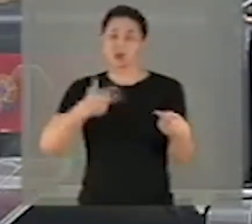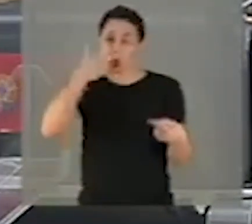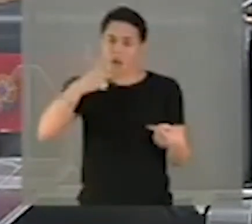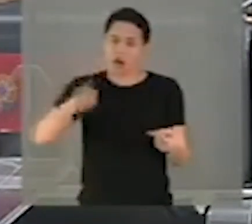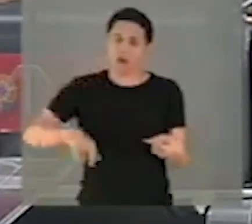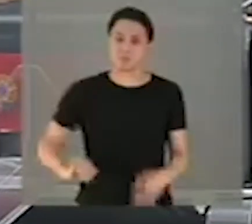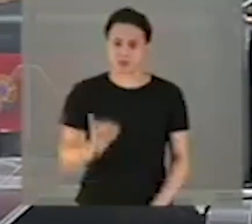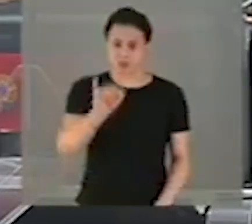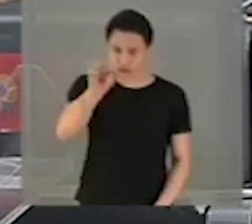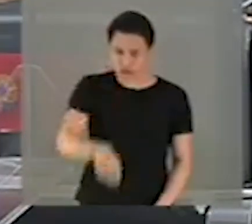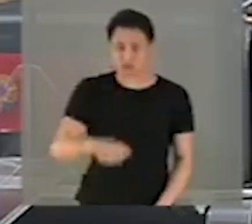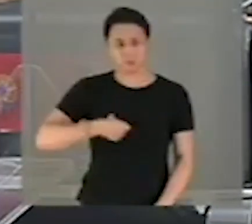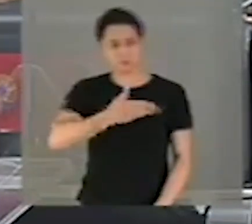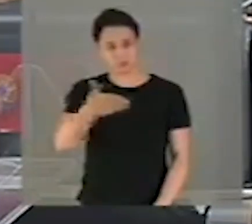é importante para o Brasil. Muito obrigado.